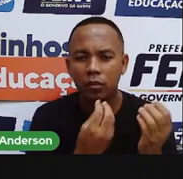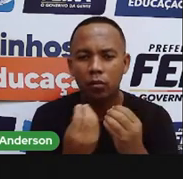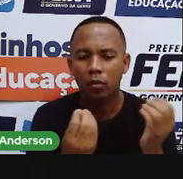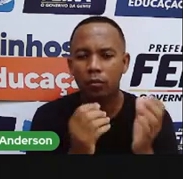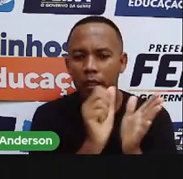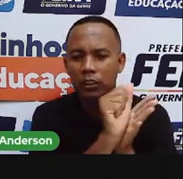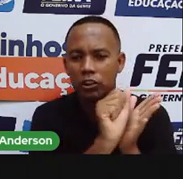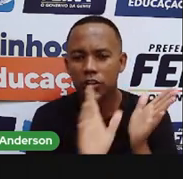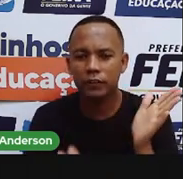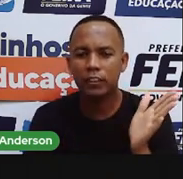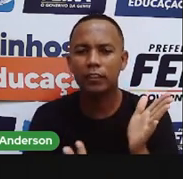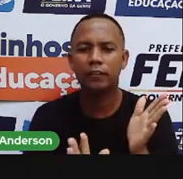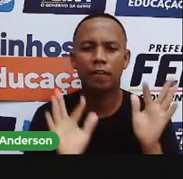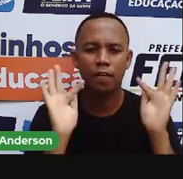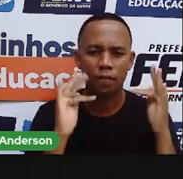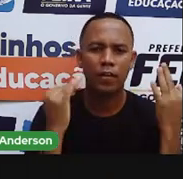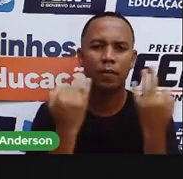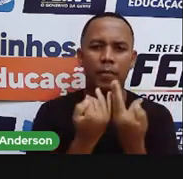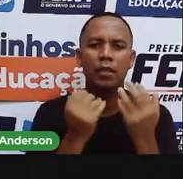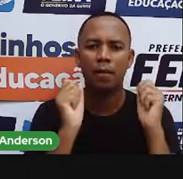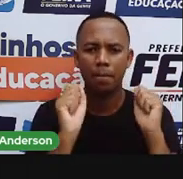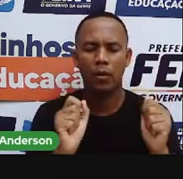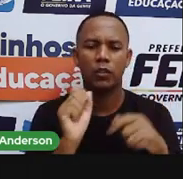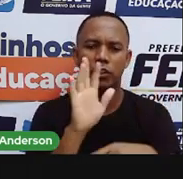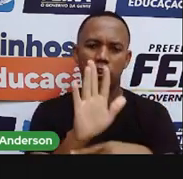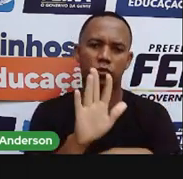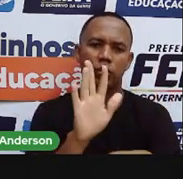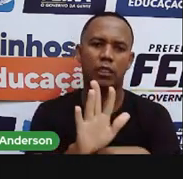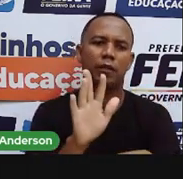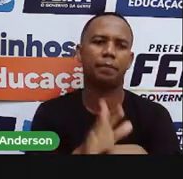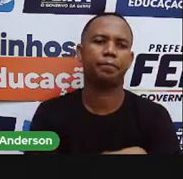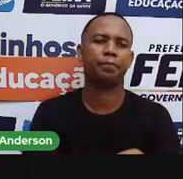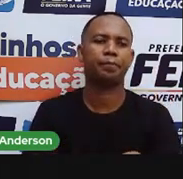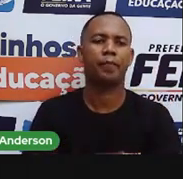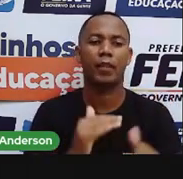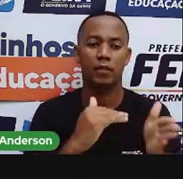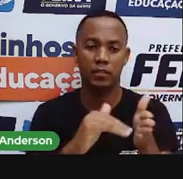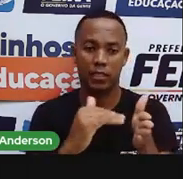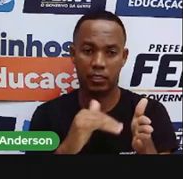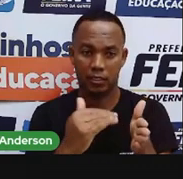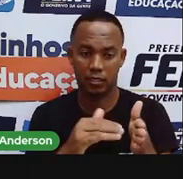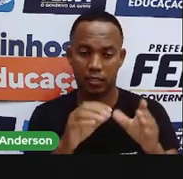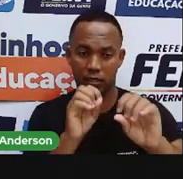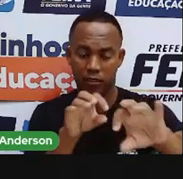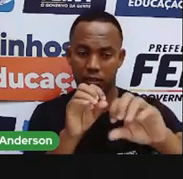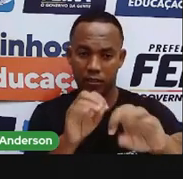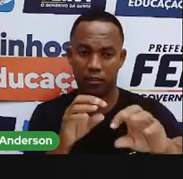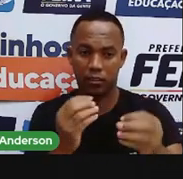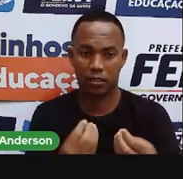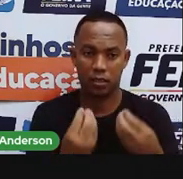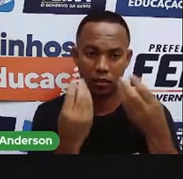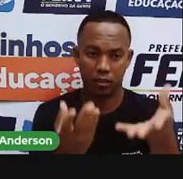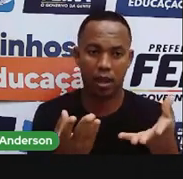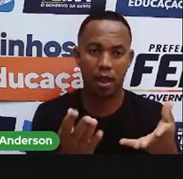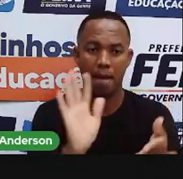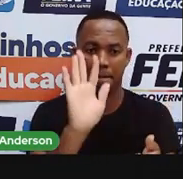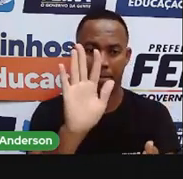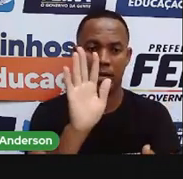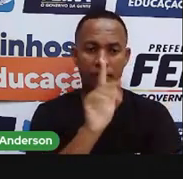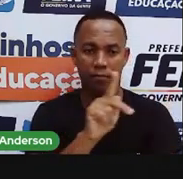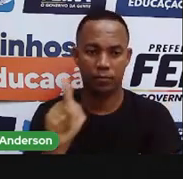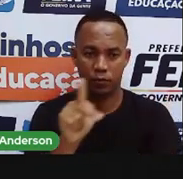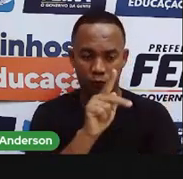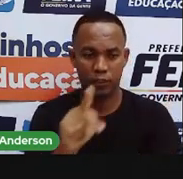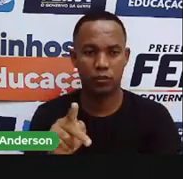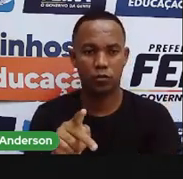Lembrando que essa atividade é uma sugestão da Secretaria de Educação de Feira de Santana. E que o seu professor é que vai determinar